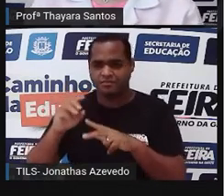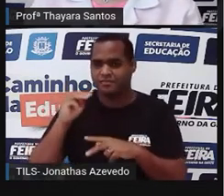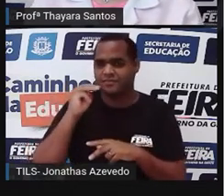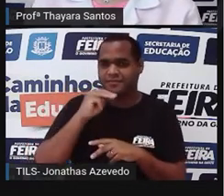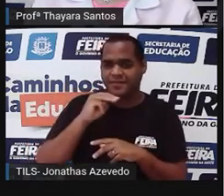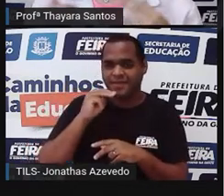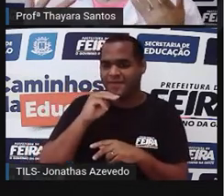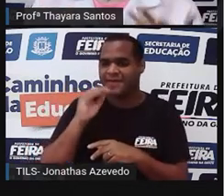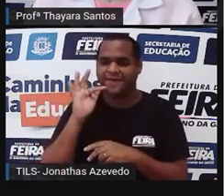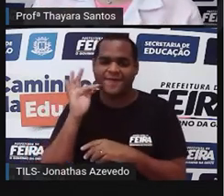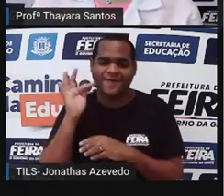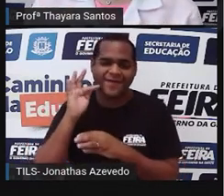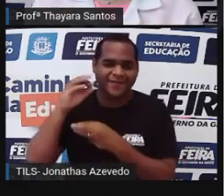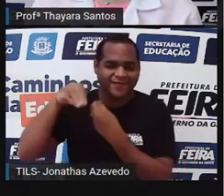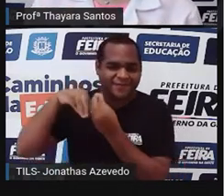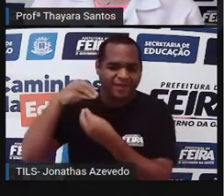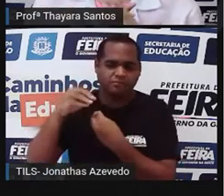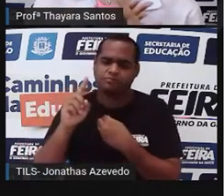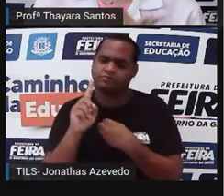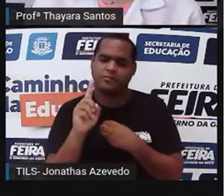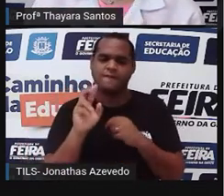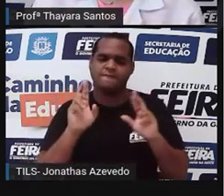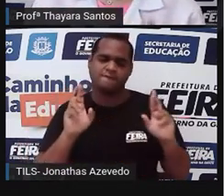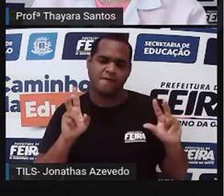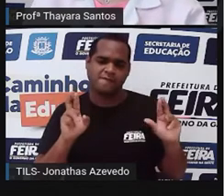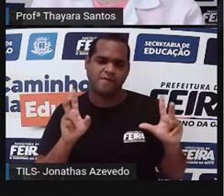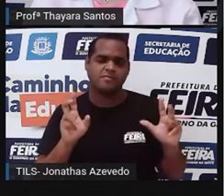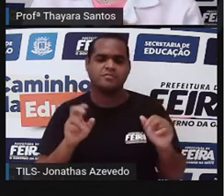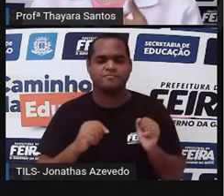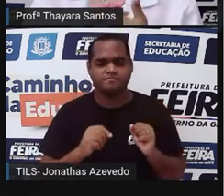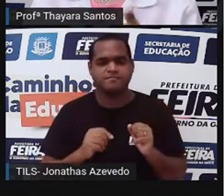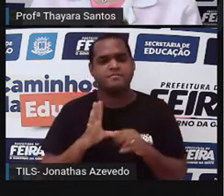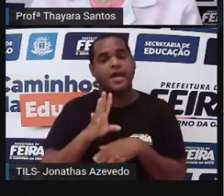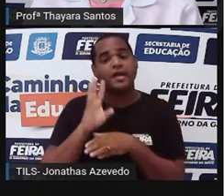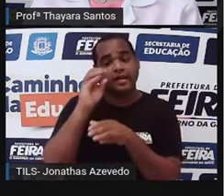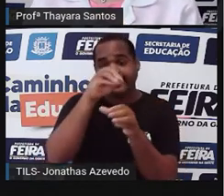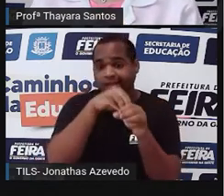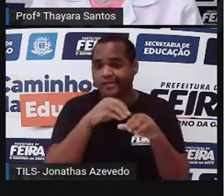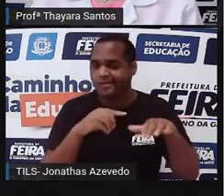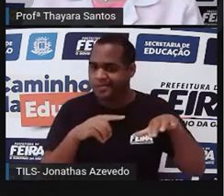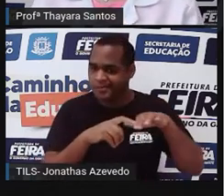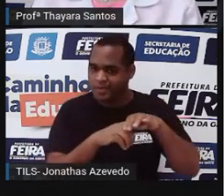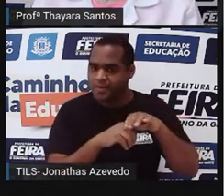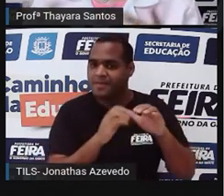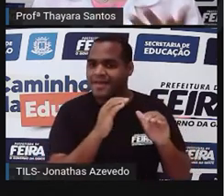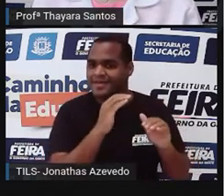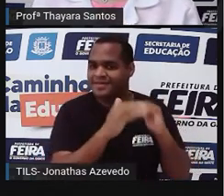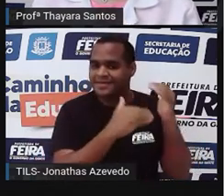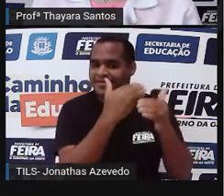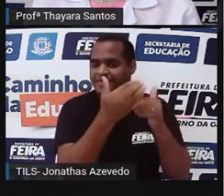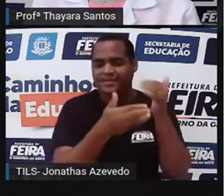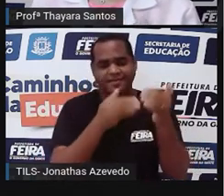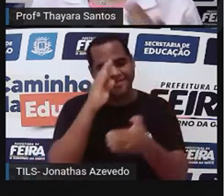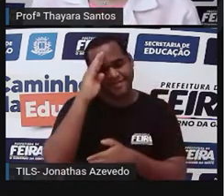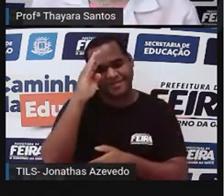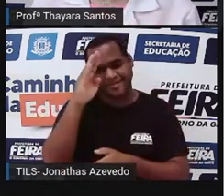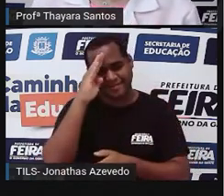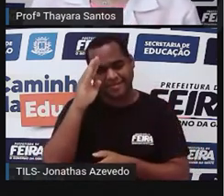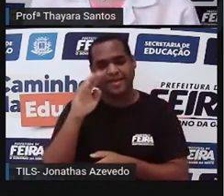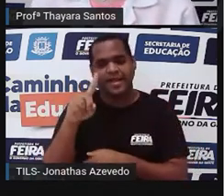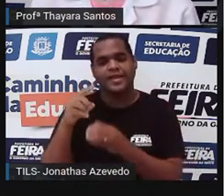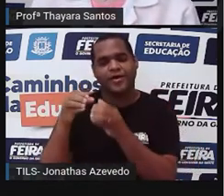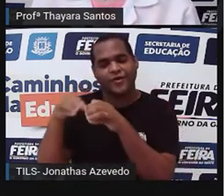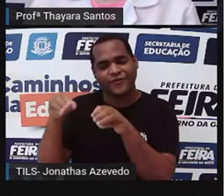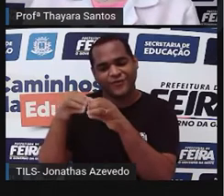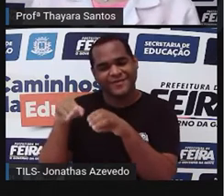hermafroditas. A fecundação é interna e desenvolvimento é direto. além disso, eles são ovíparos,